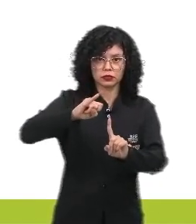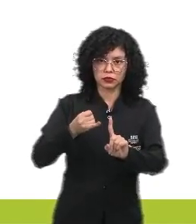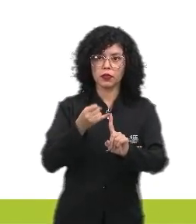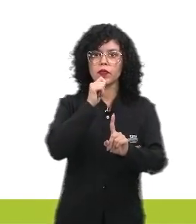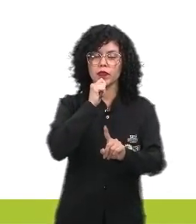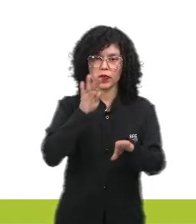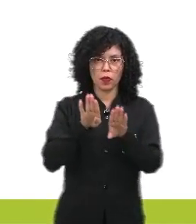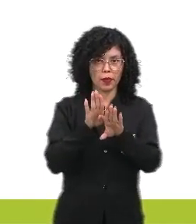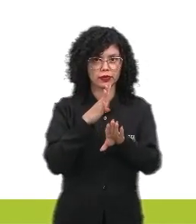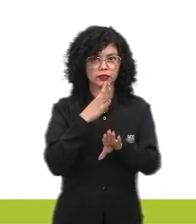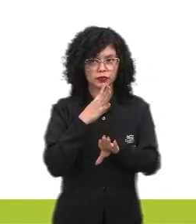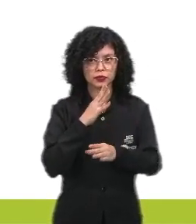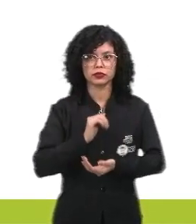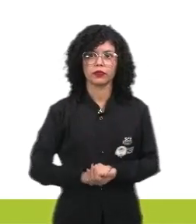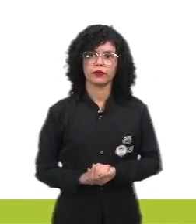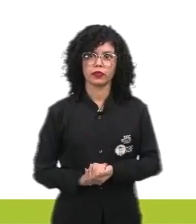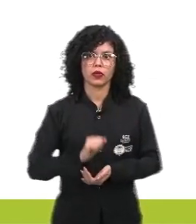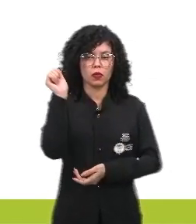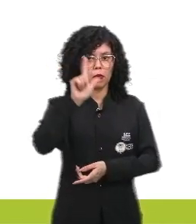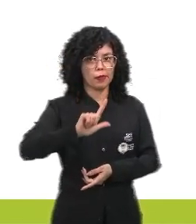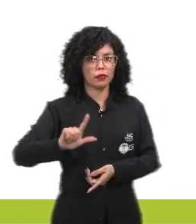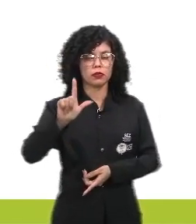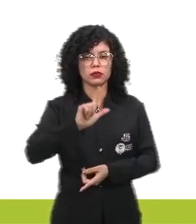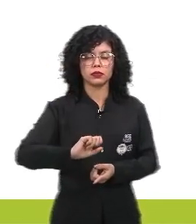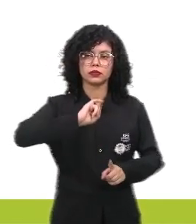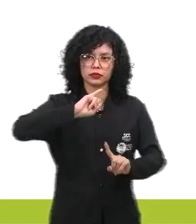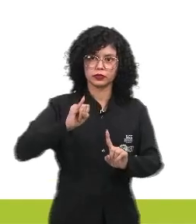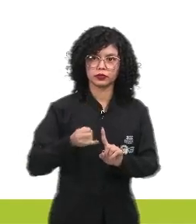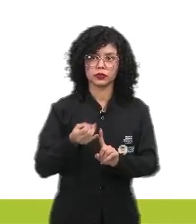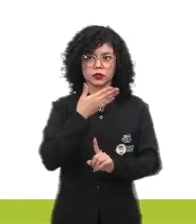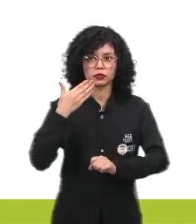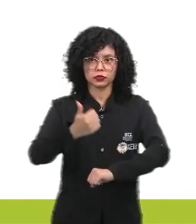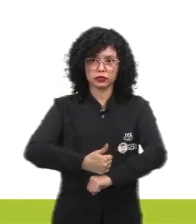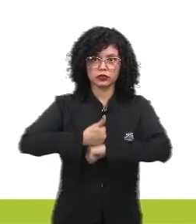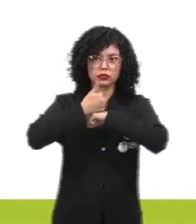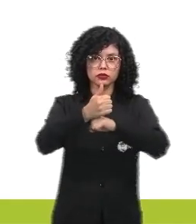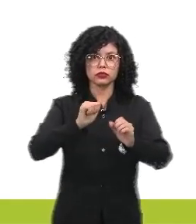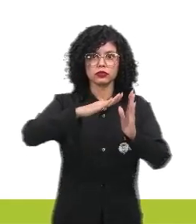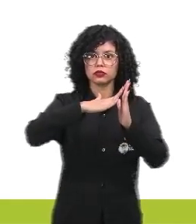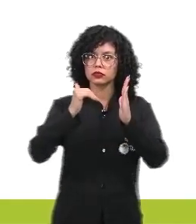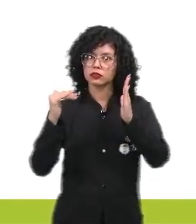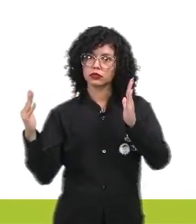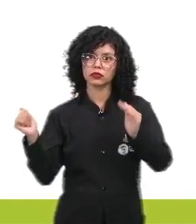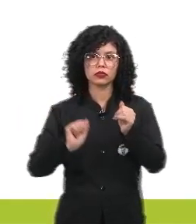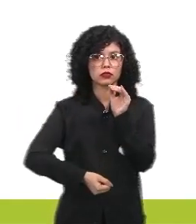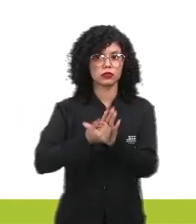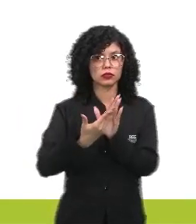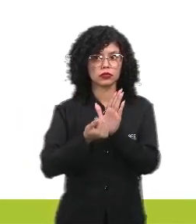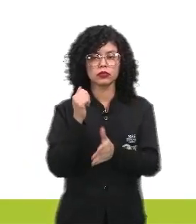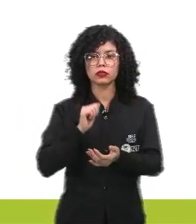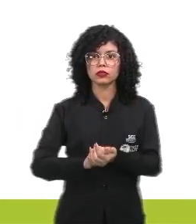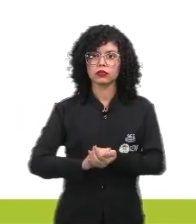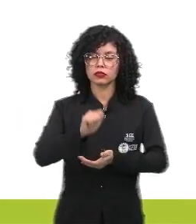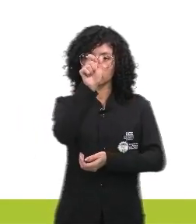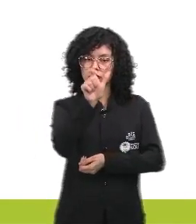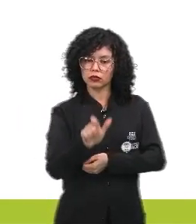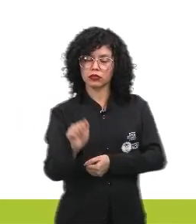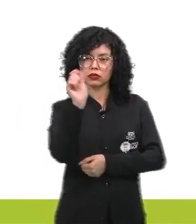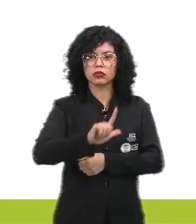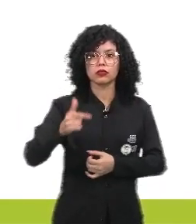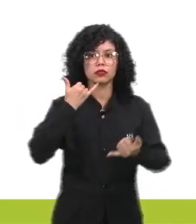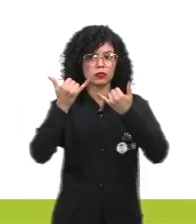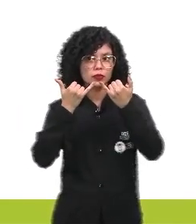Diz assim, a literatura jesuíta possui melhor qualidade estética do que a produzida pelos autores da literatura de